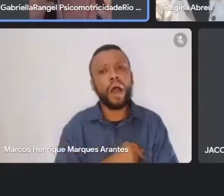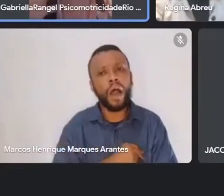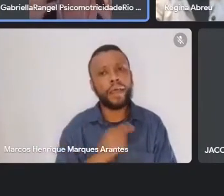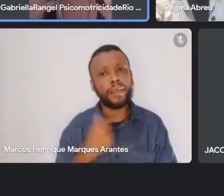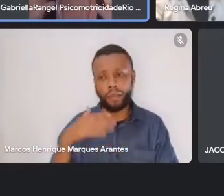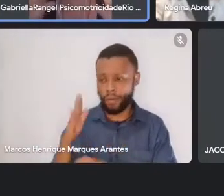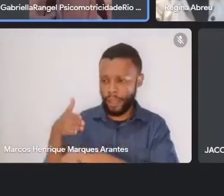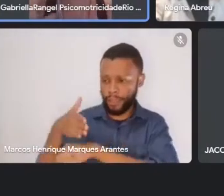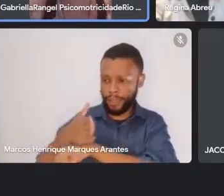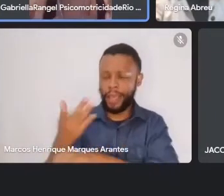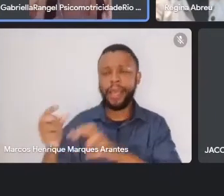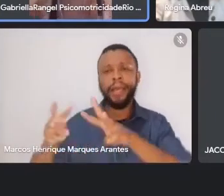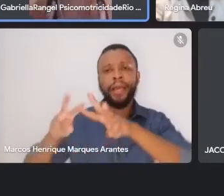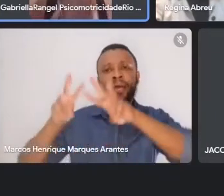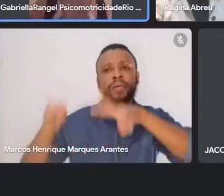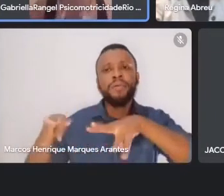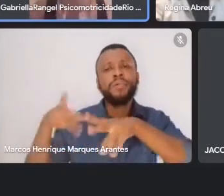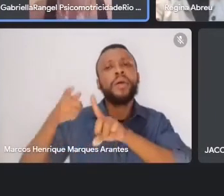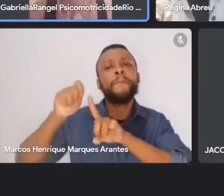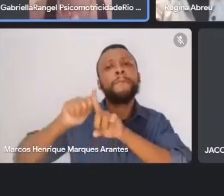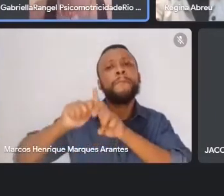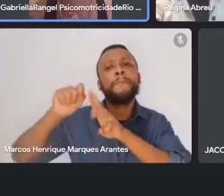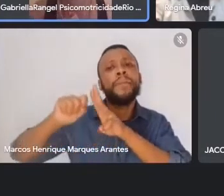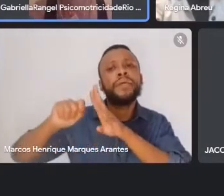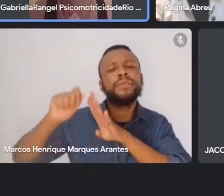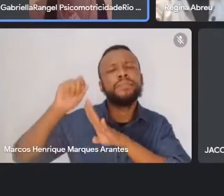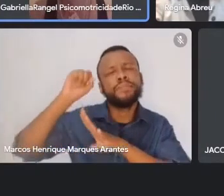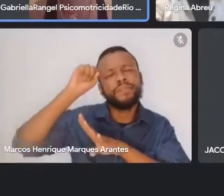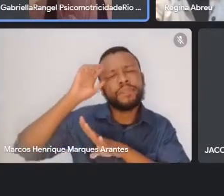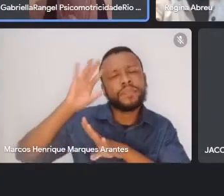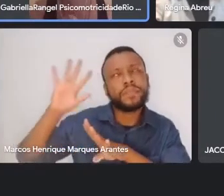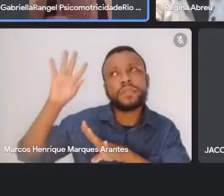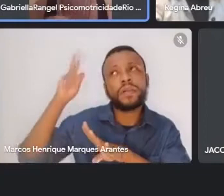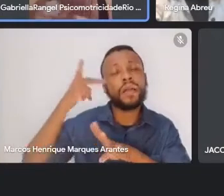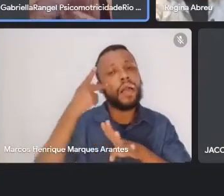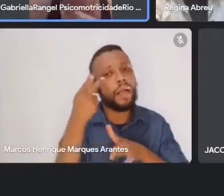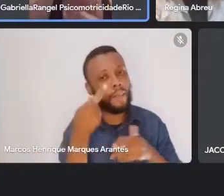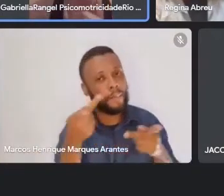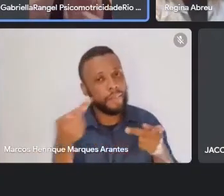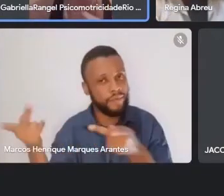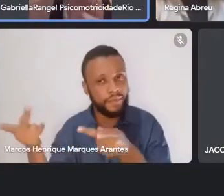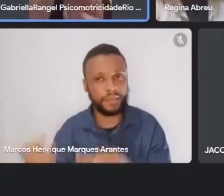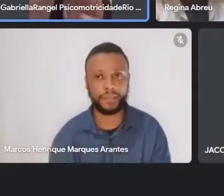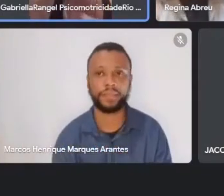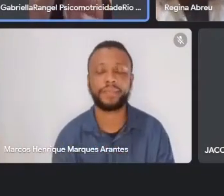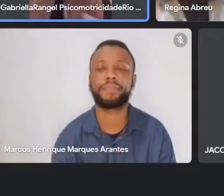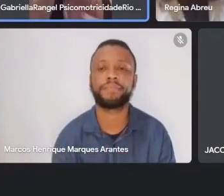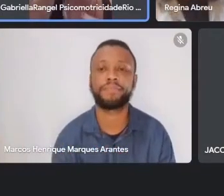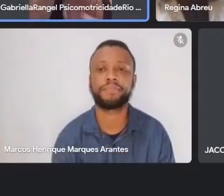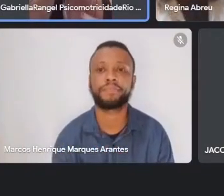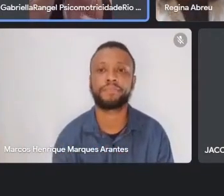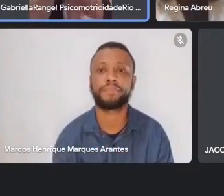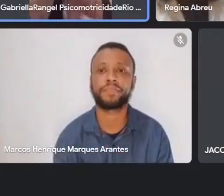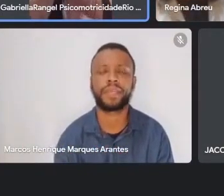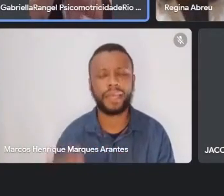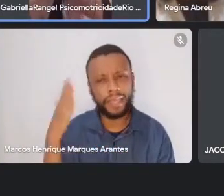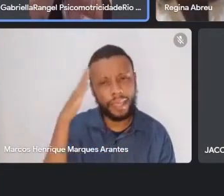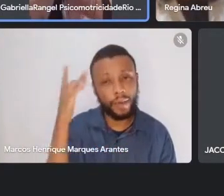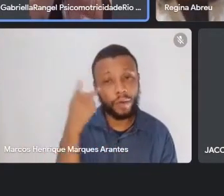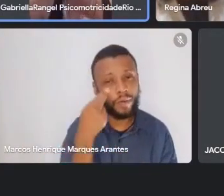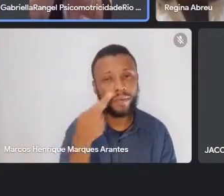fiquei meses pensando naquela minha visita, né, e linkei, sabe, com qual visita, gente,